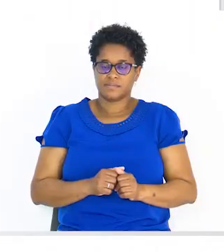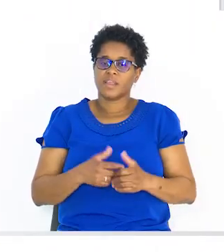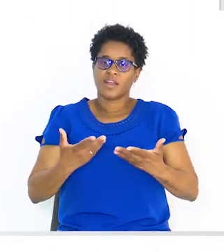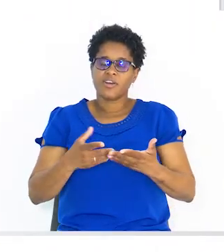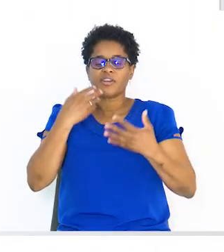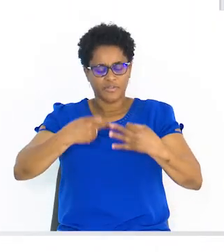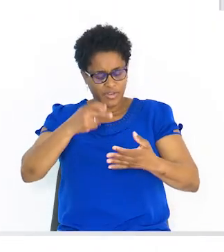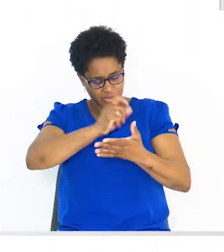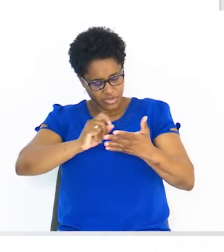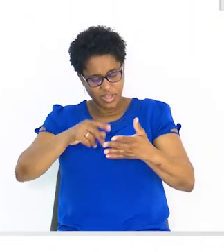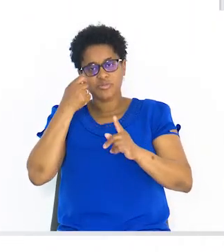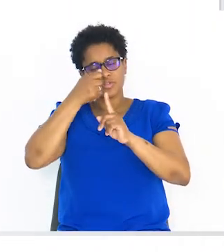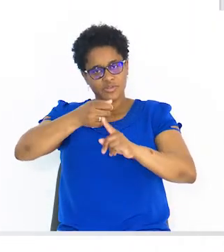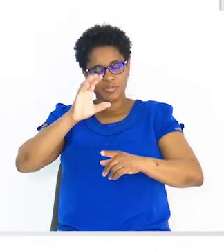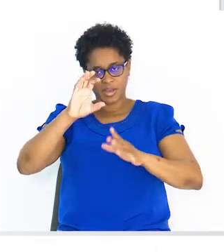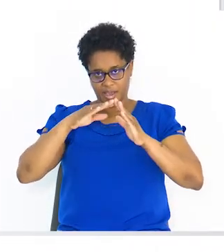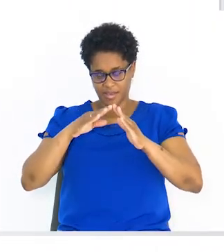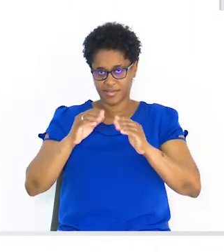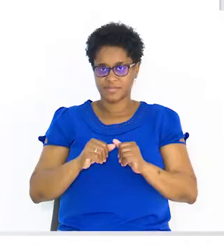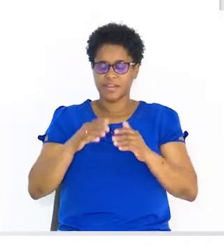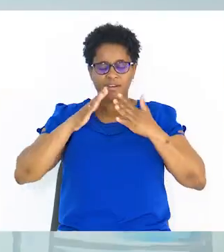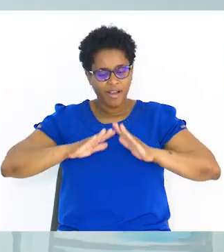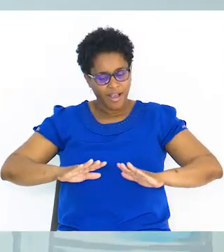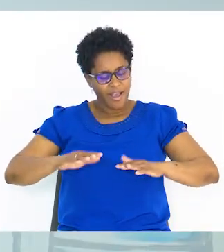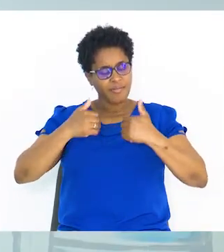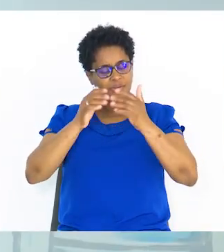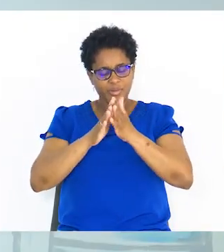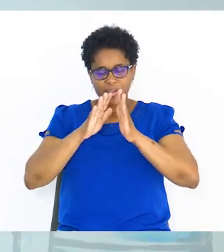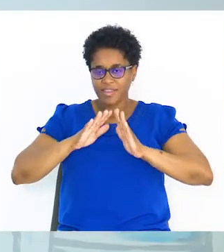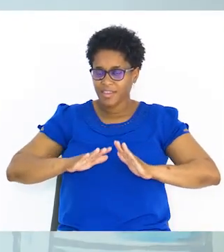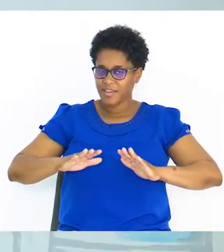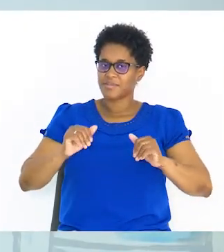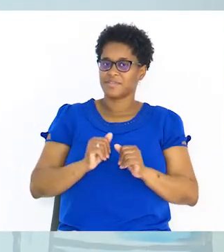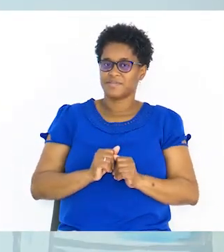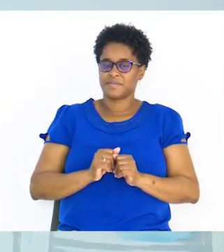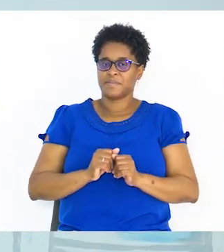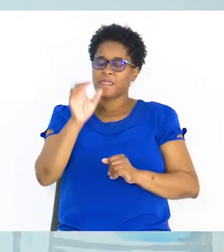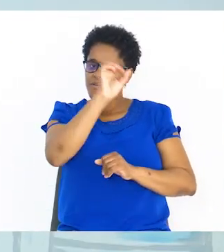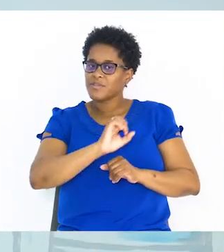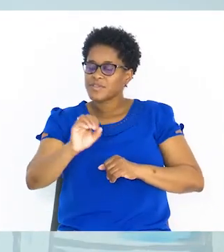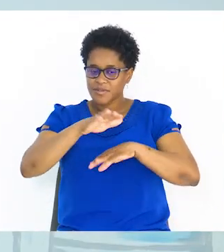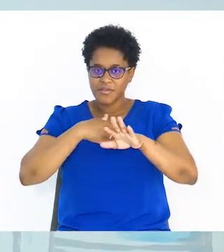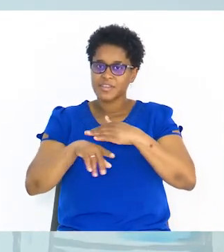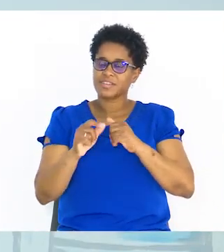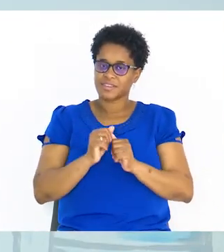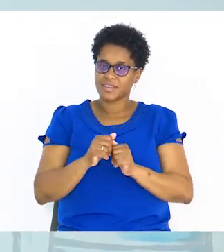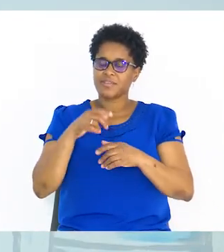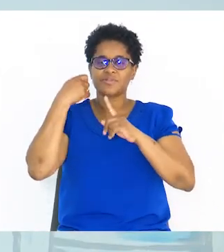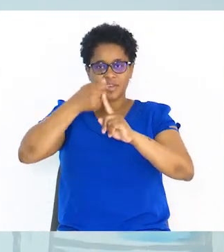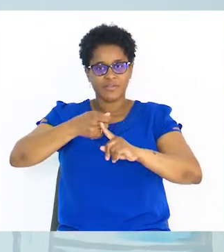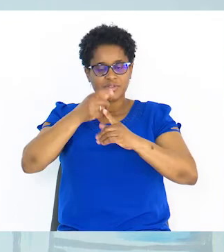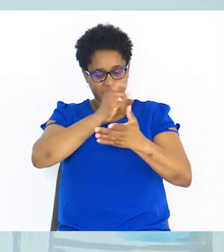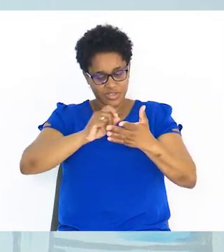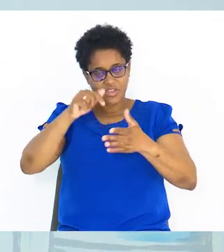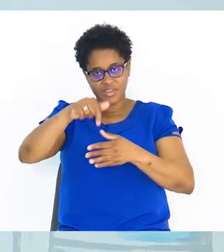Fica aqui registrado um desafio para casa. Com toda a calma, com toda a tranquilidade, vocês vão resolver o